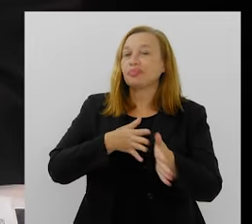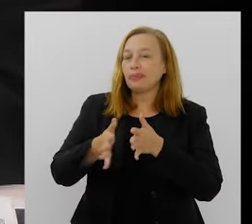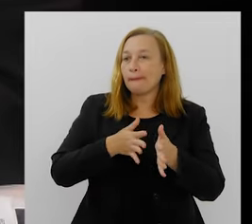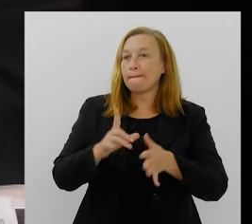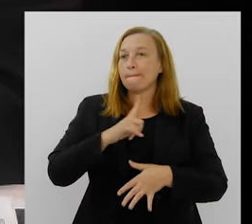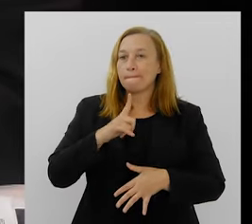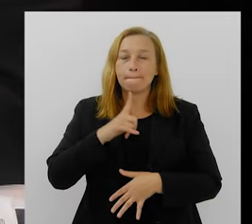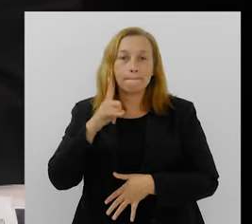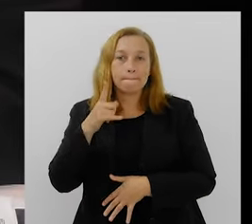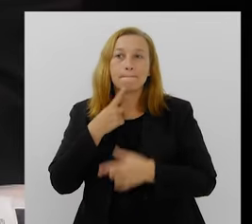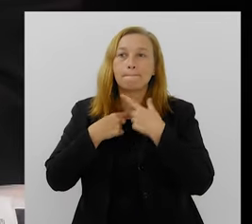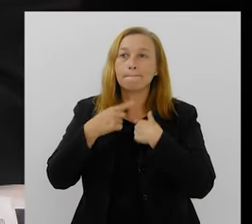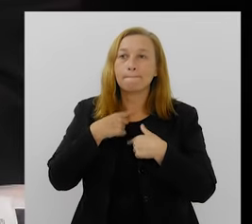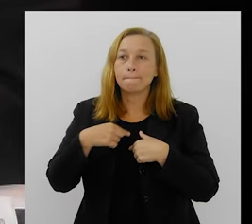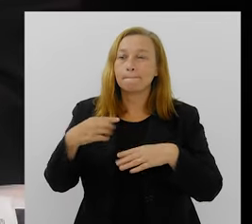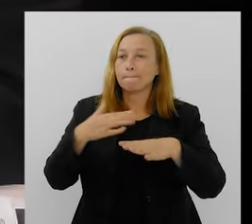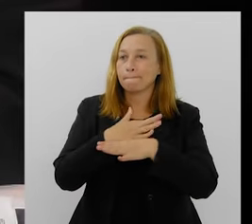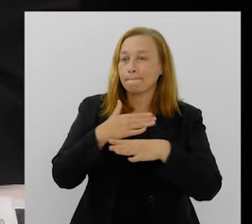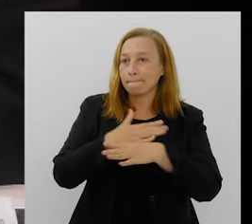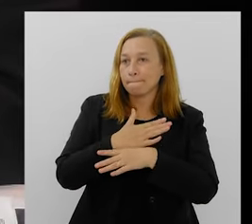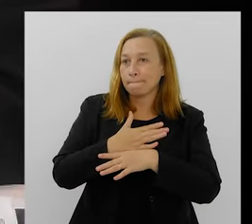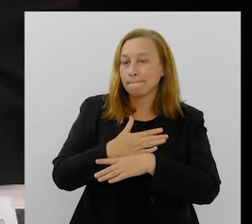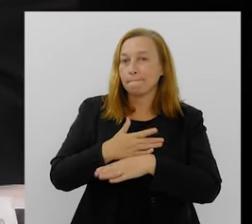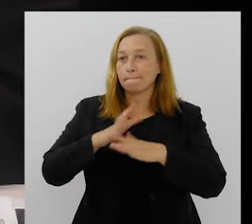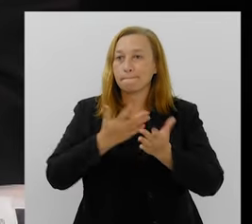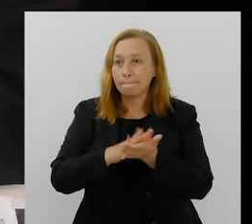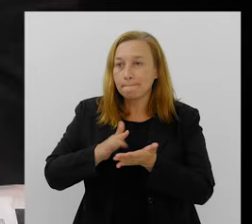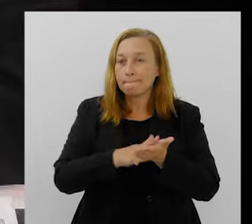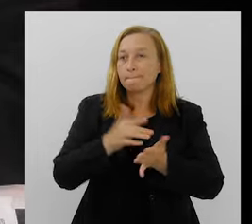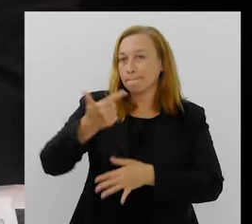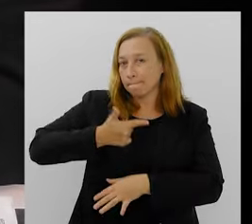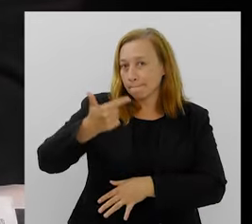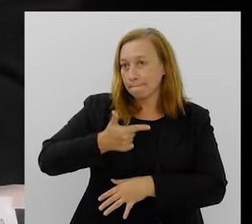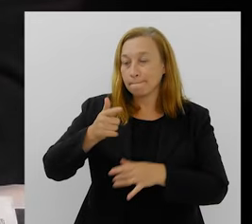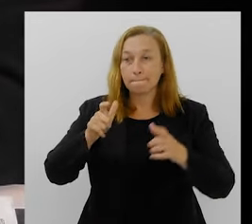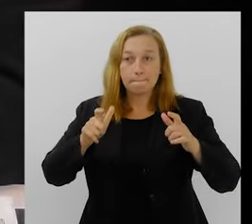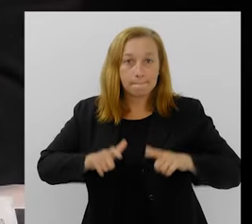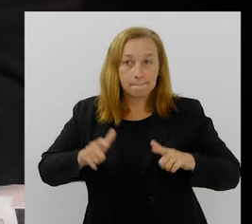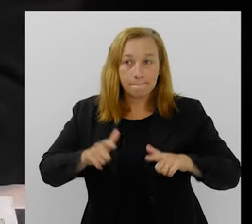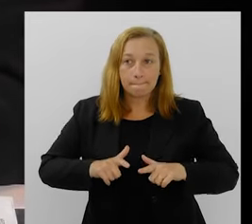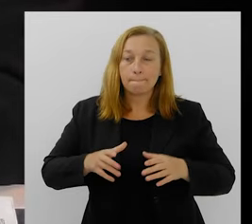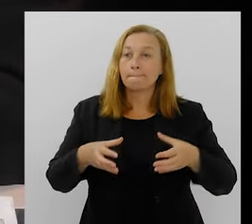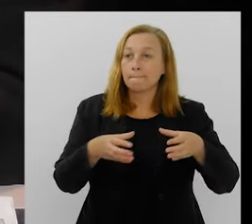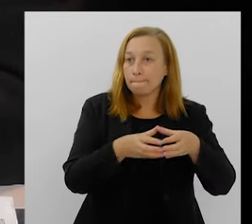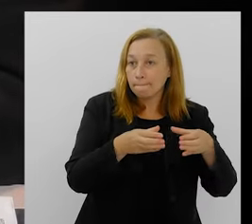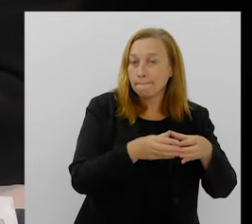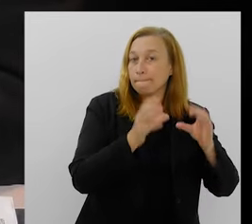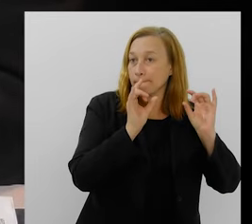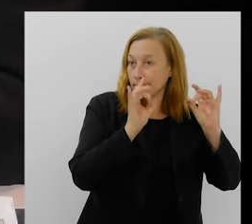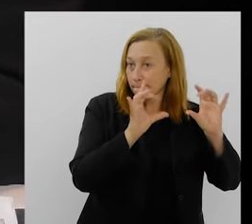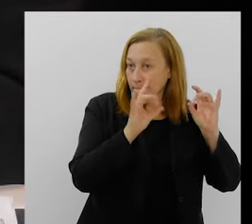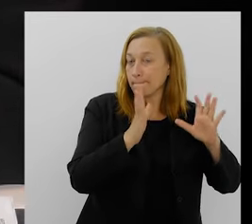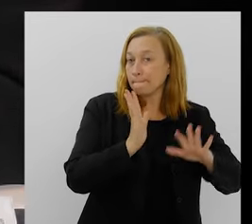acesso tem essa esperança aí da nova, da cidade do Samba 2, né? Que vai ser um espaço... Existe o grupo especial, que já tem uma